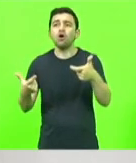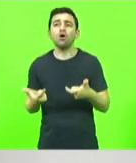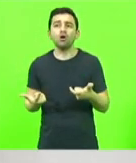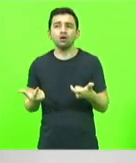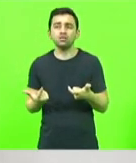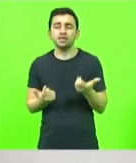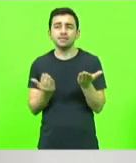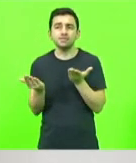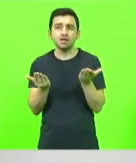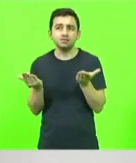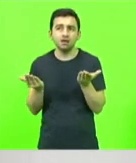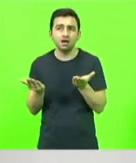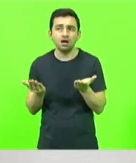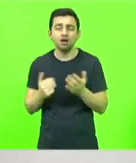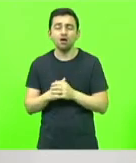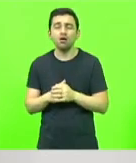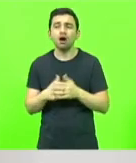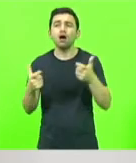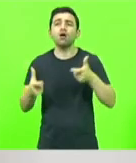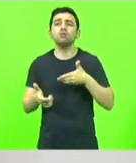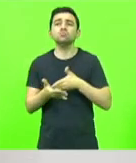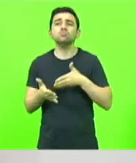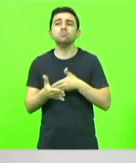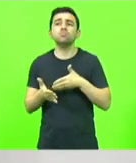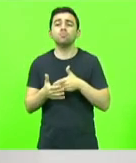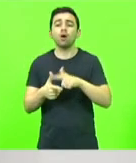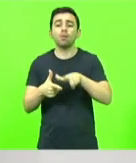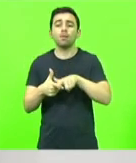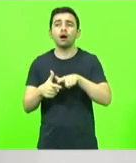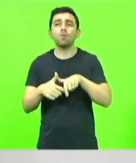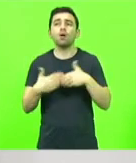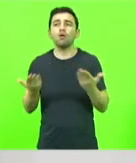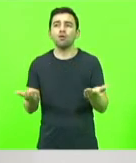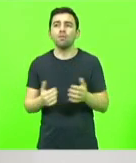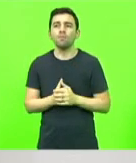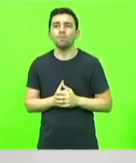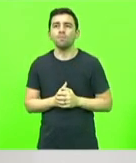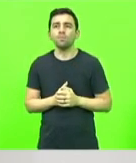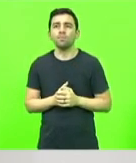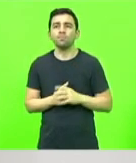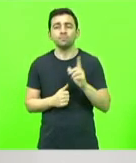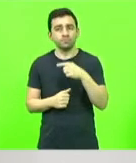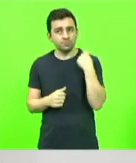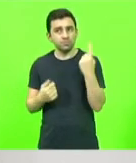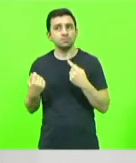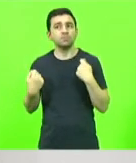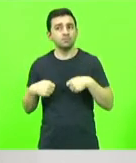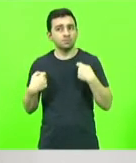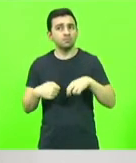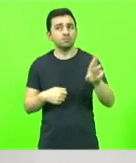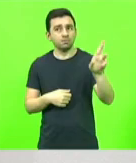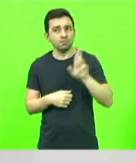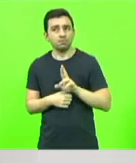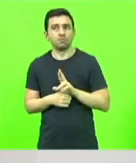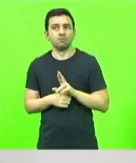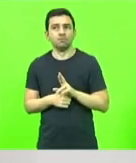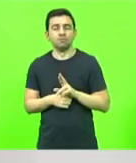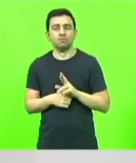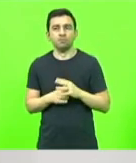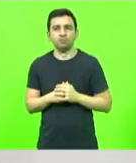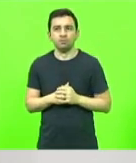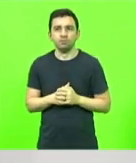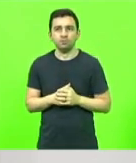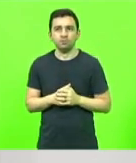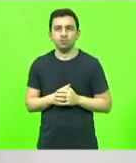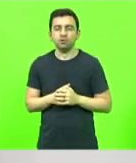licitação? Qual é o problema? Nós precisamos de resposta. A